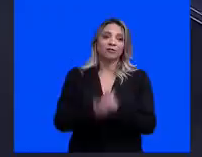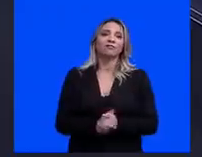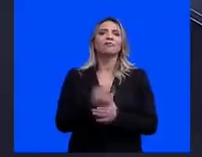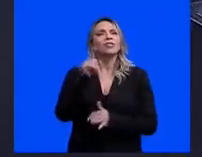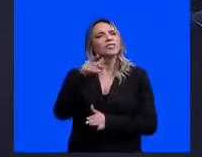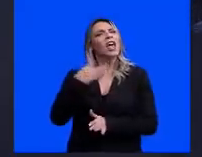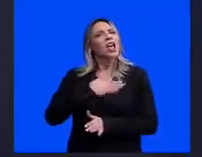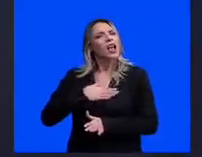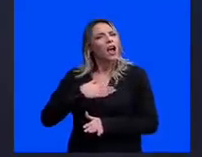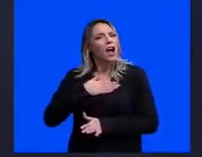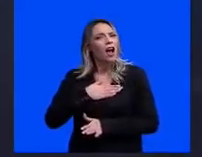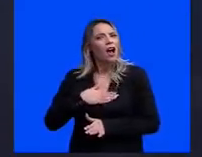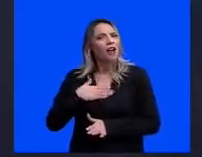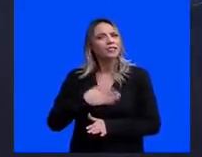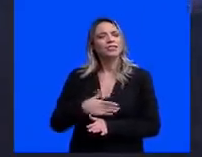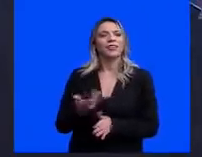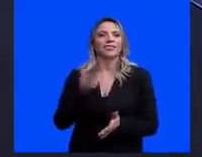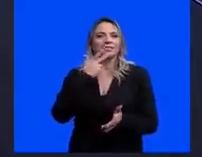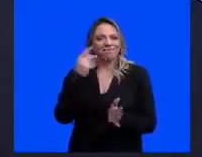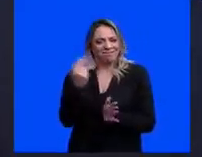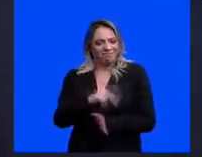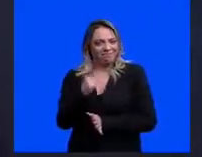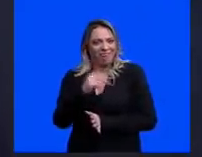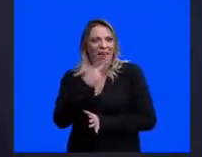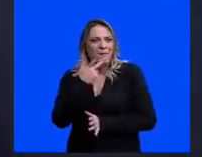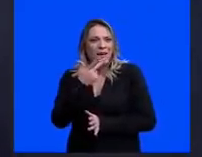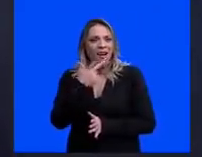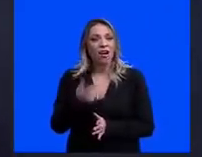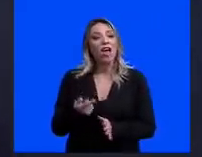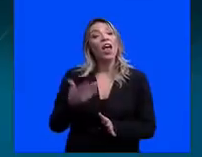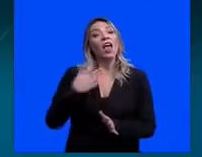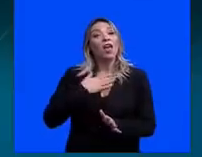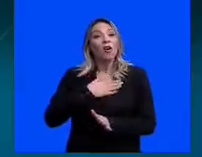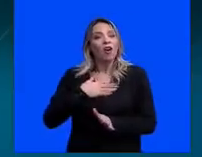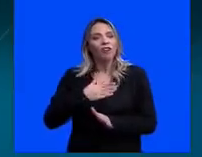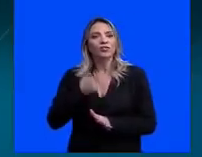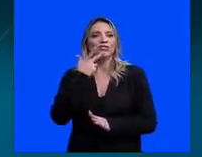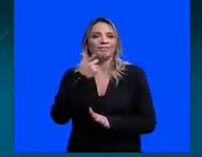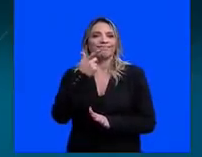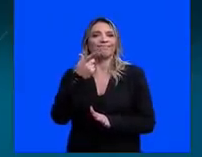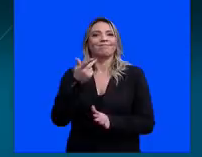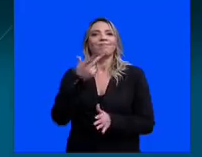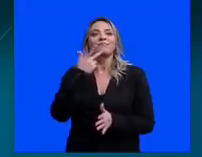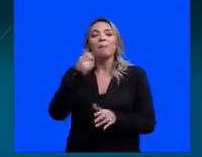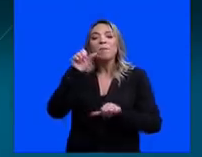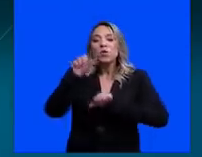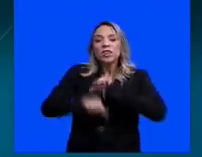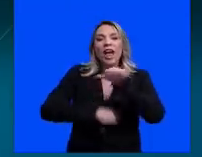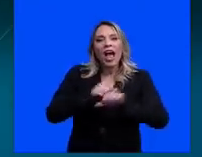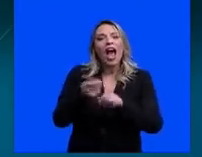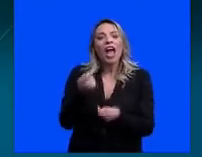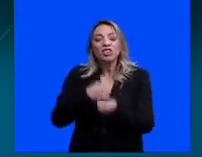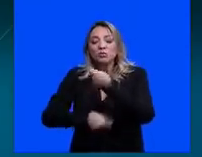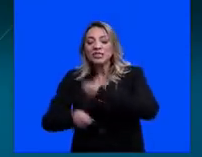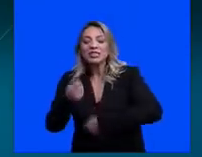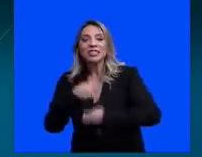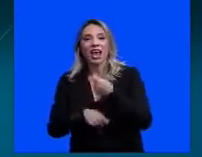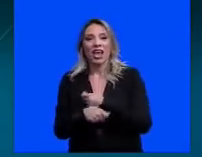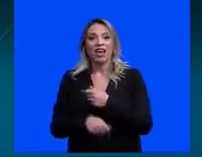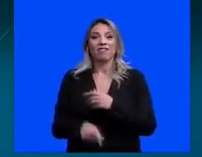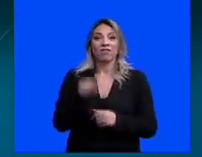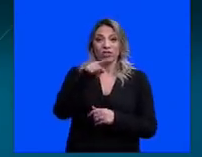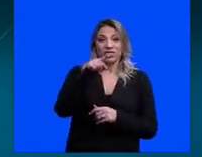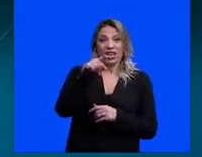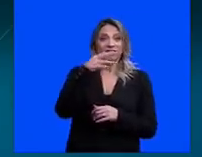de radicalizar, eu gosto de administrar. É diferente. O seu partido radicaliza, o meu administra. É exatamente isso que eu quero